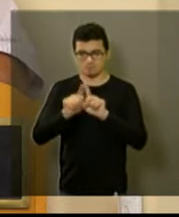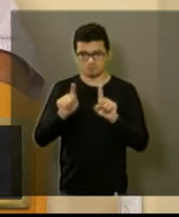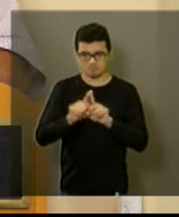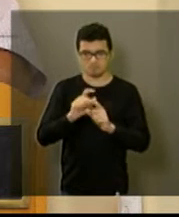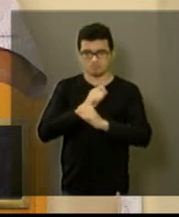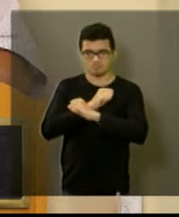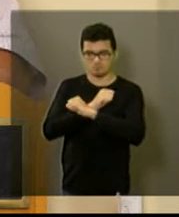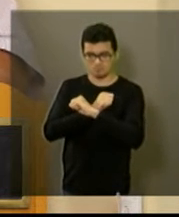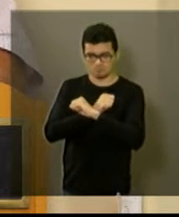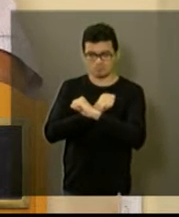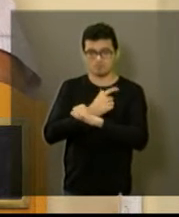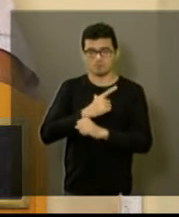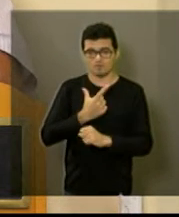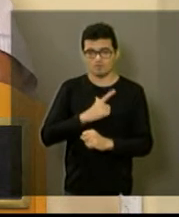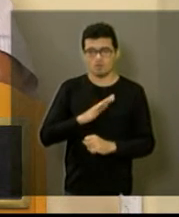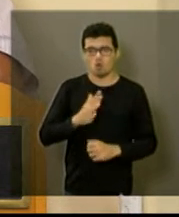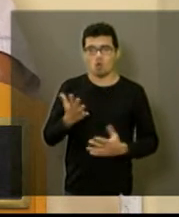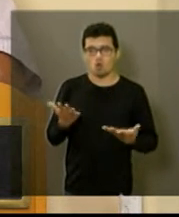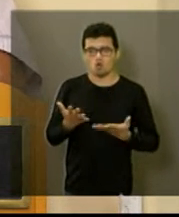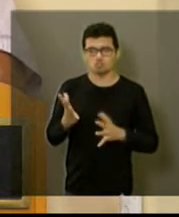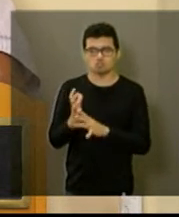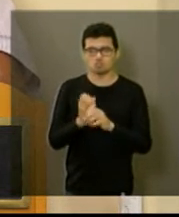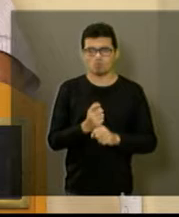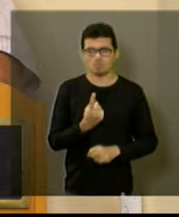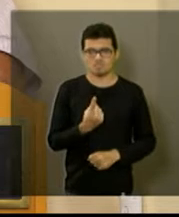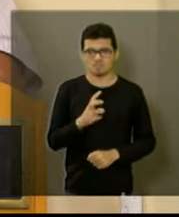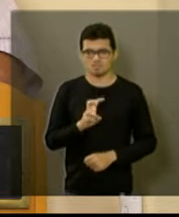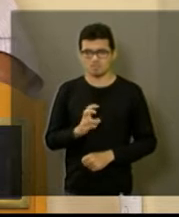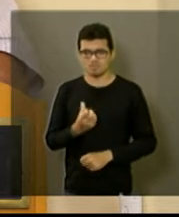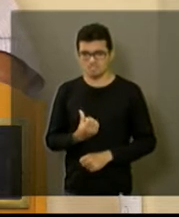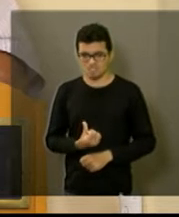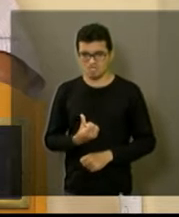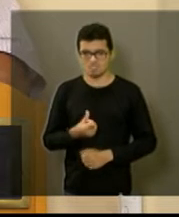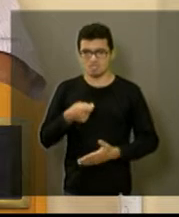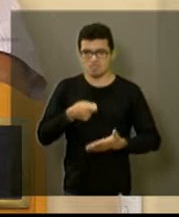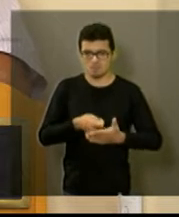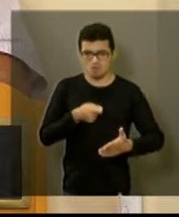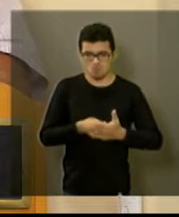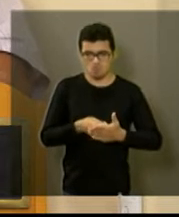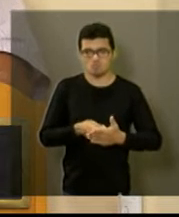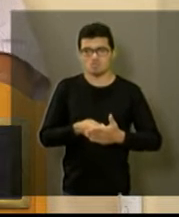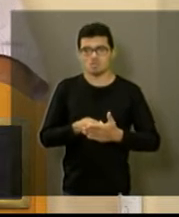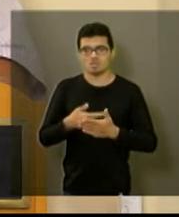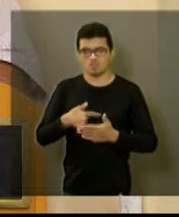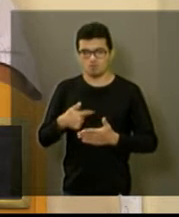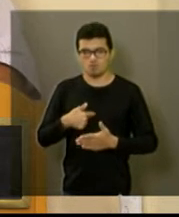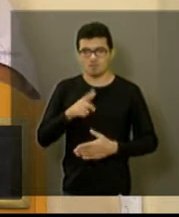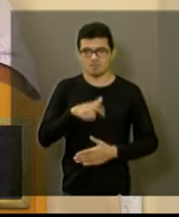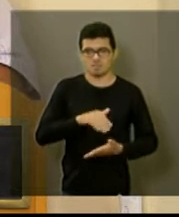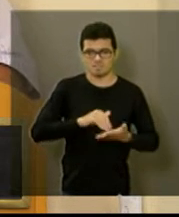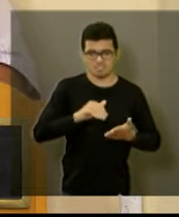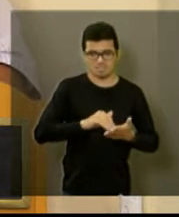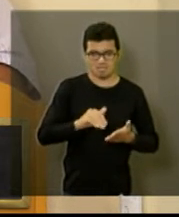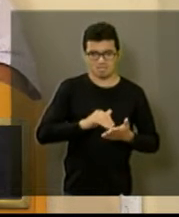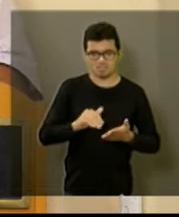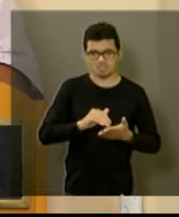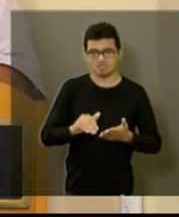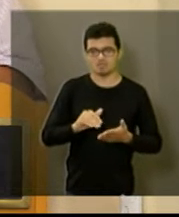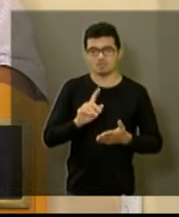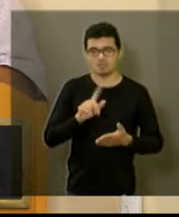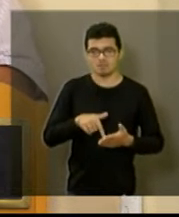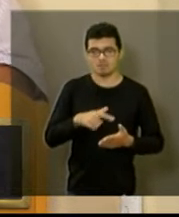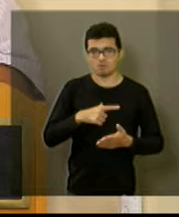aproximadamente 156 denúncias que chegaram até a Secretaria de Habitação. Dessas 156 denúncias, temos